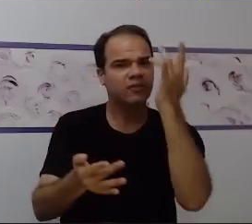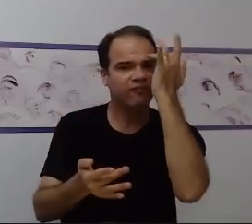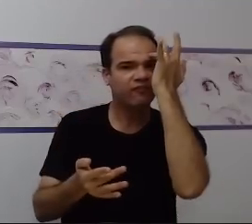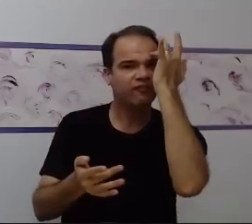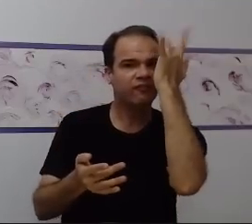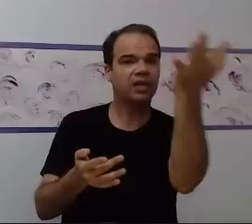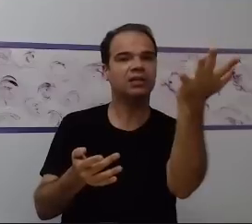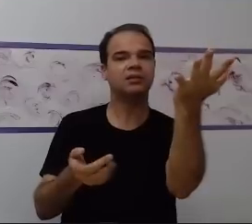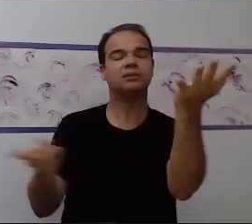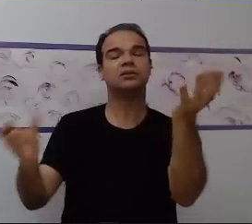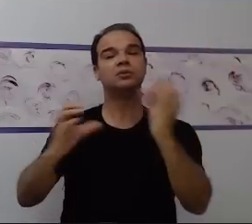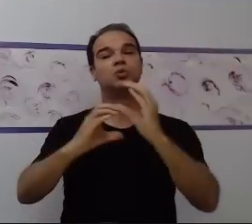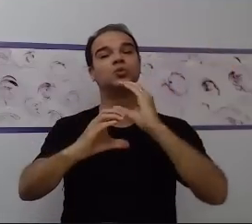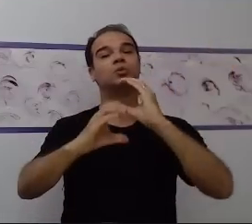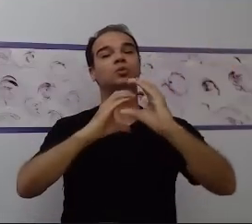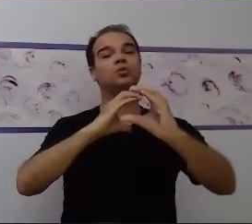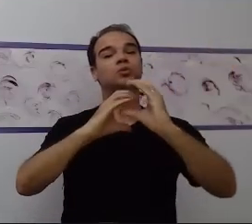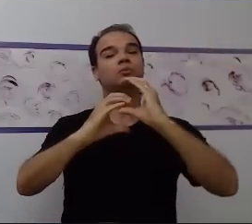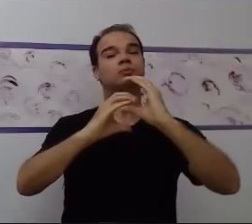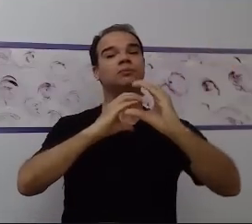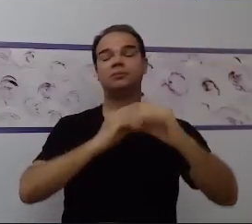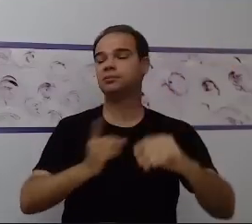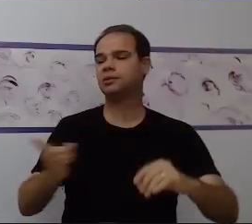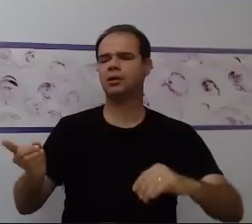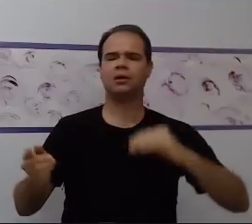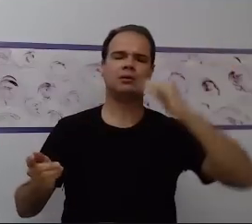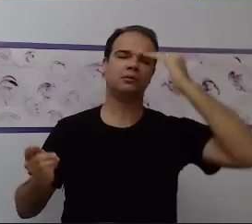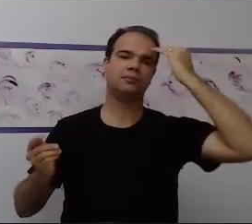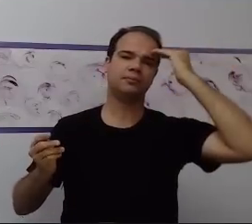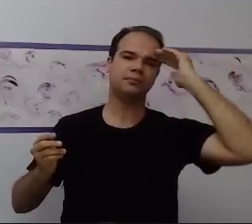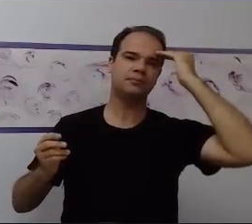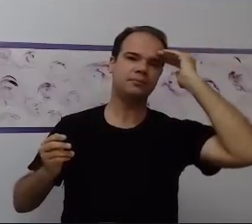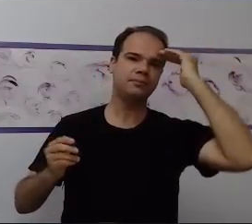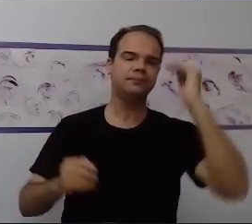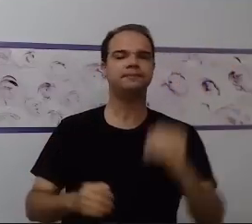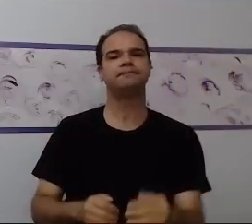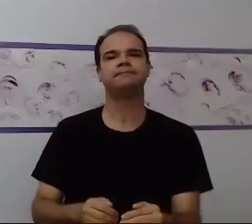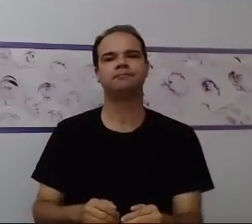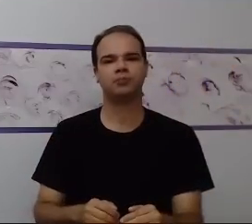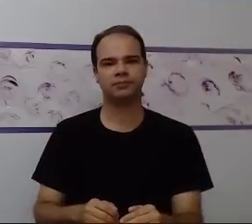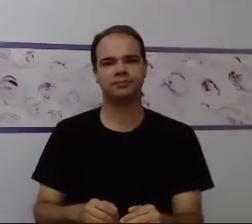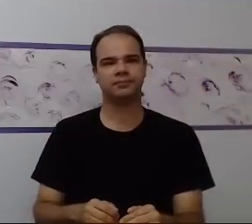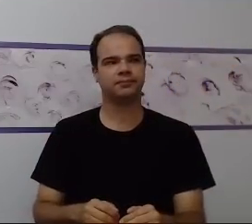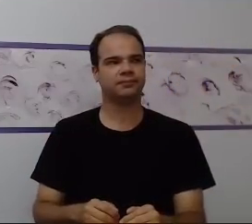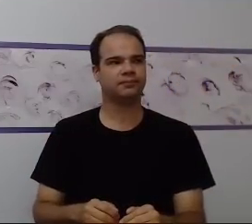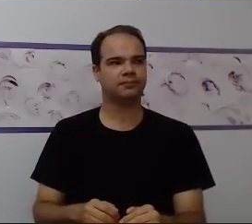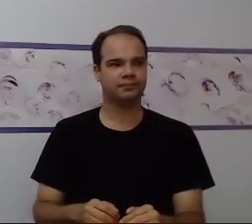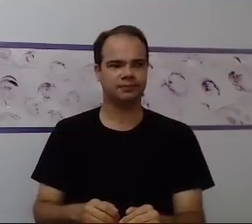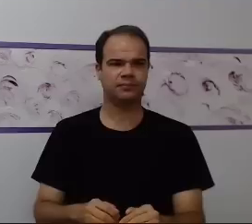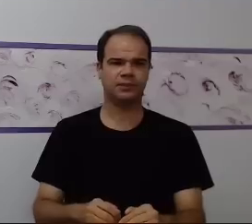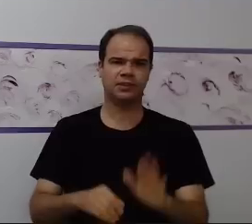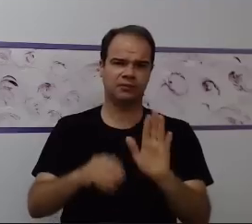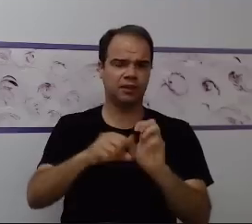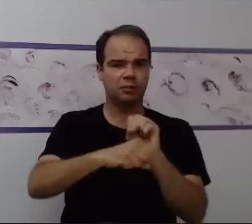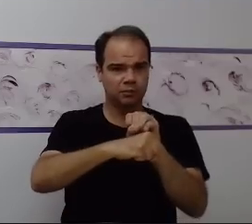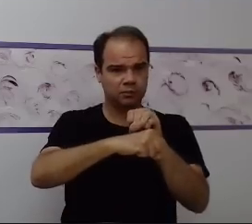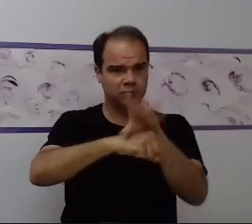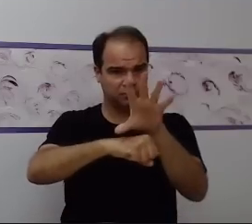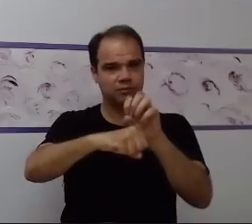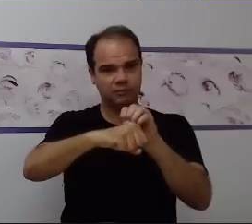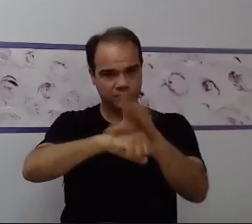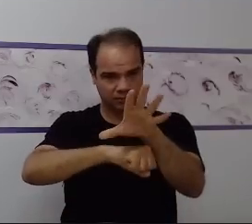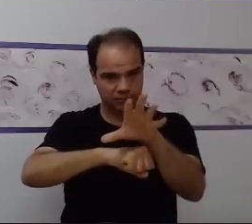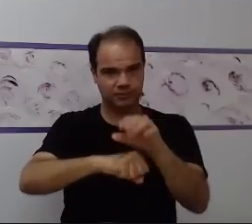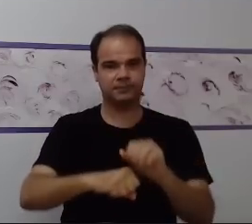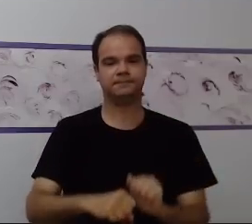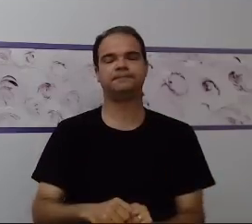participando da situação organizacional do ambiente. E aí, só para fechar, a gente tem algumas dicas bem pertinentes para o